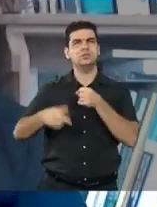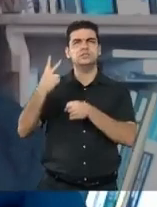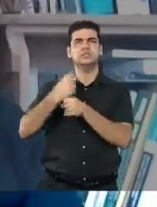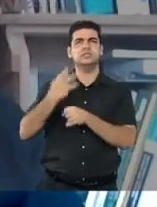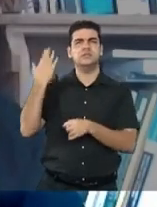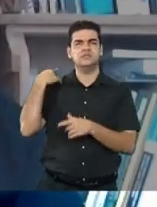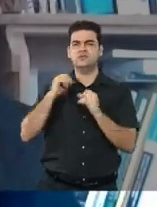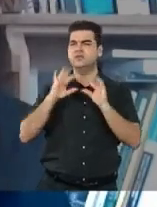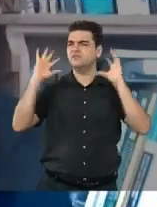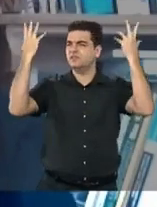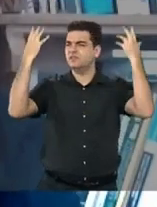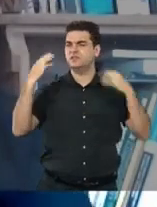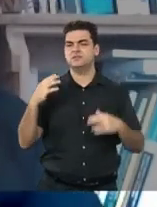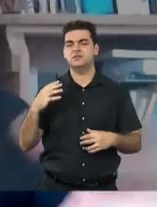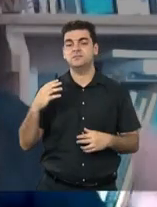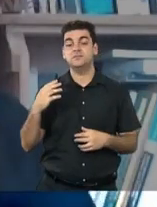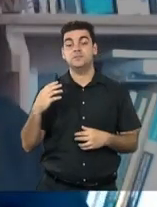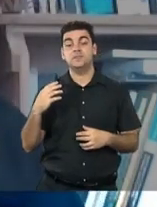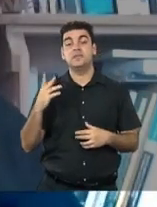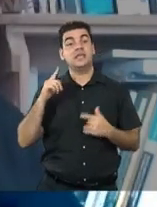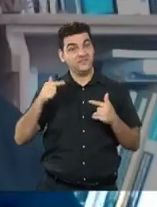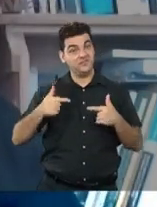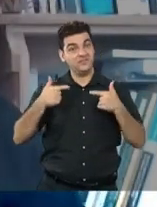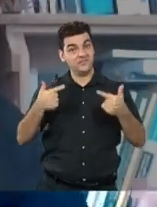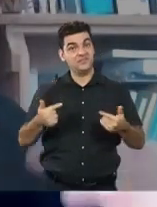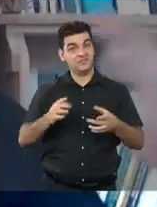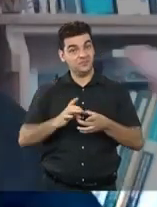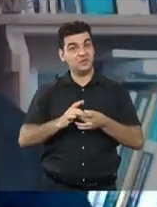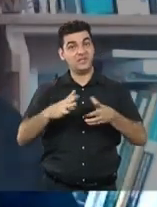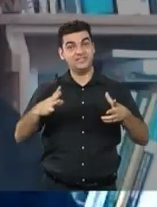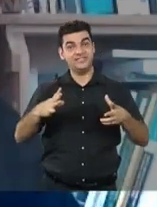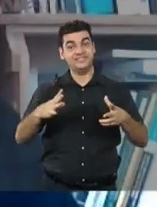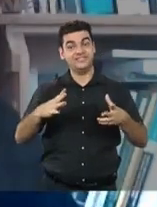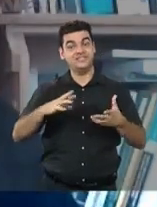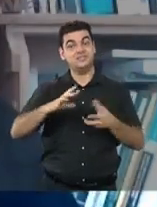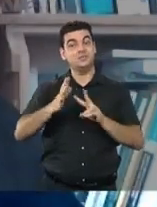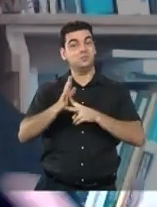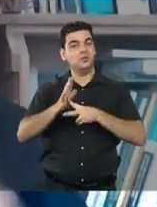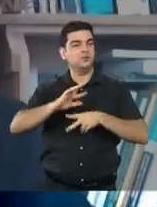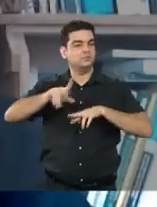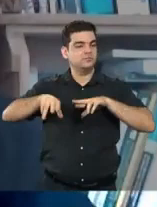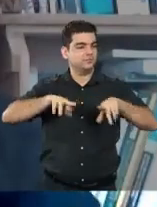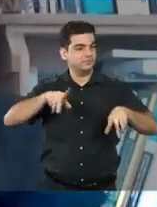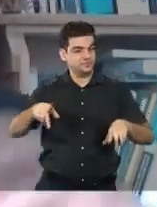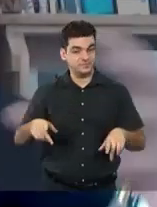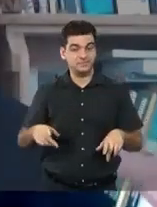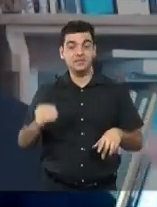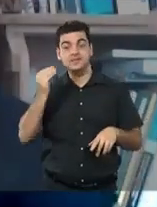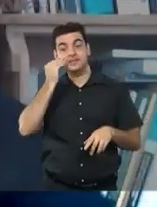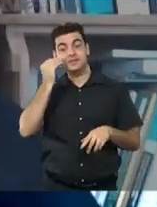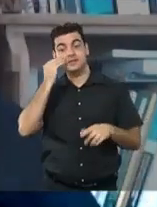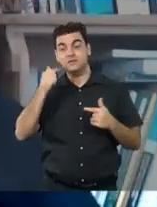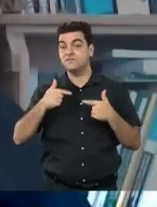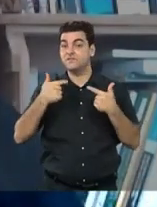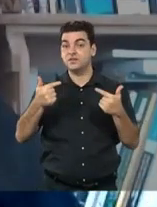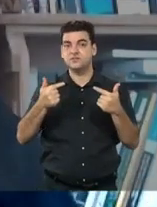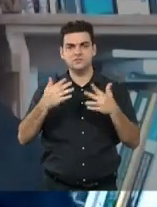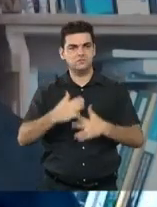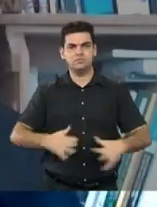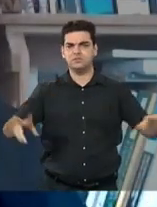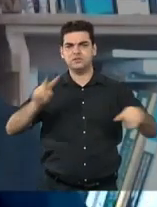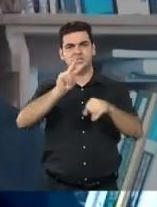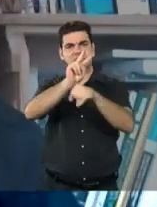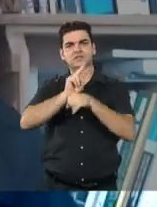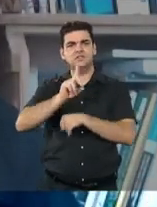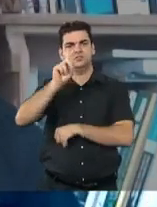um grande evento aqui em defesa da democracia pluripartidária, querendo construir uma frente ampla na